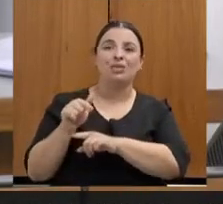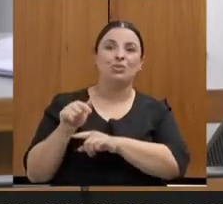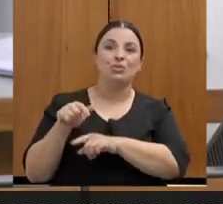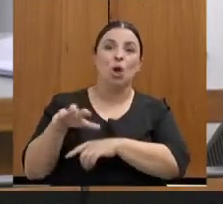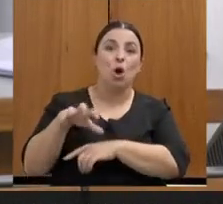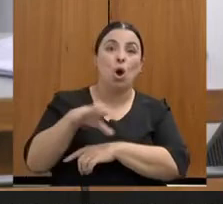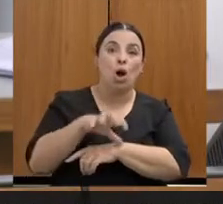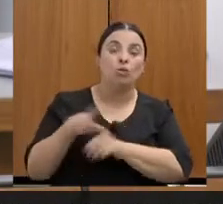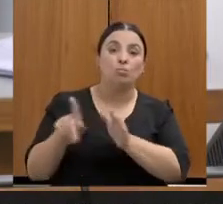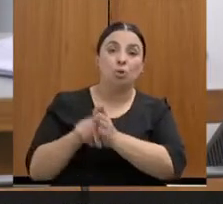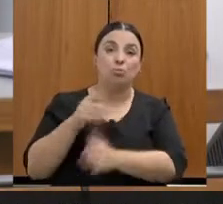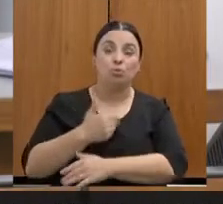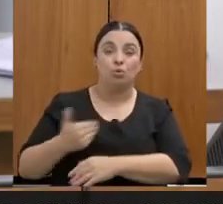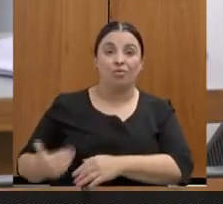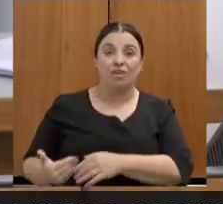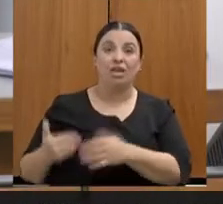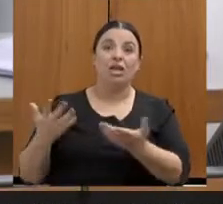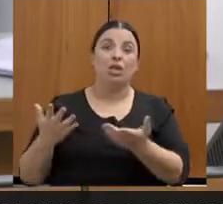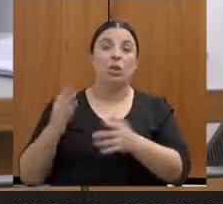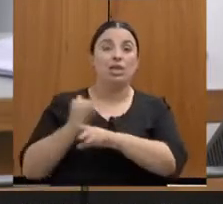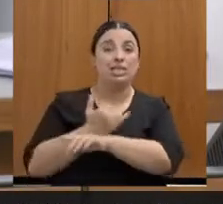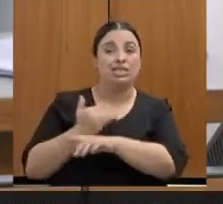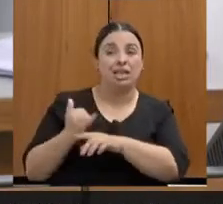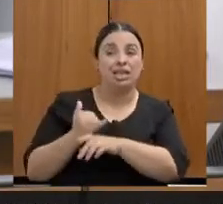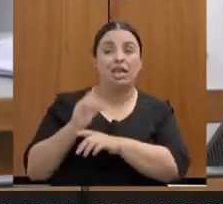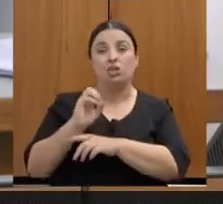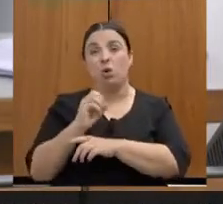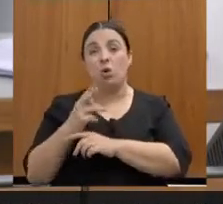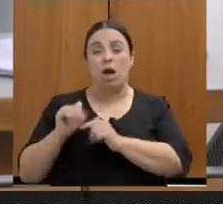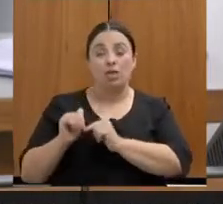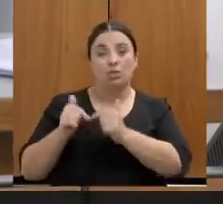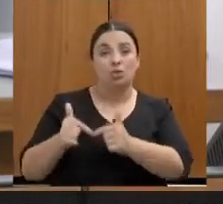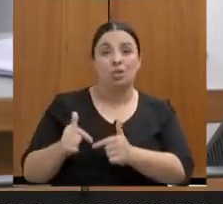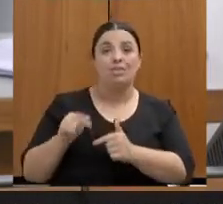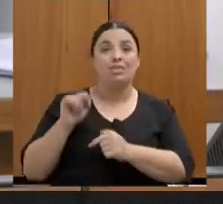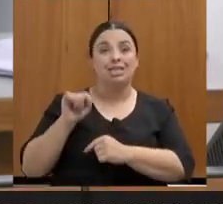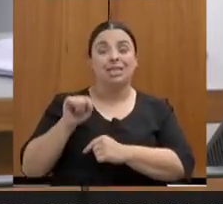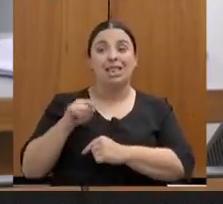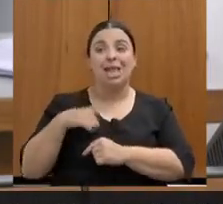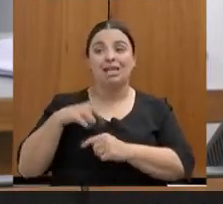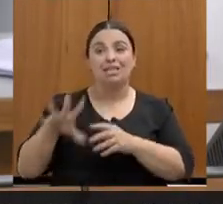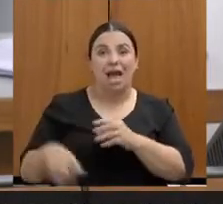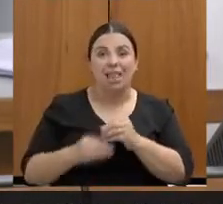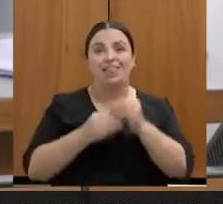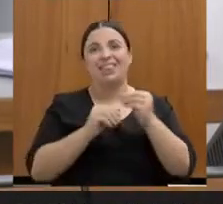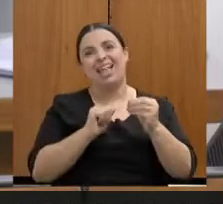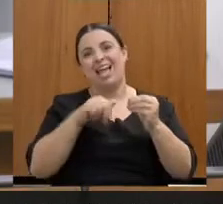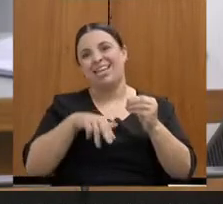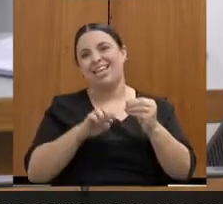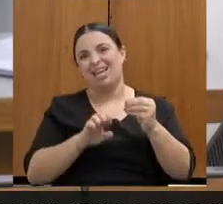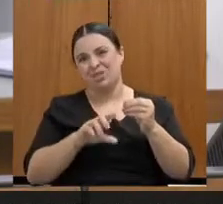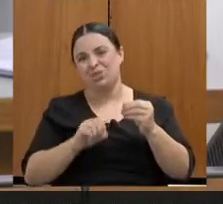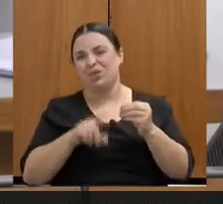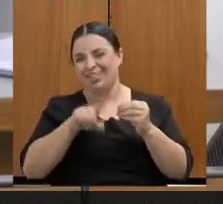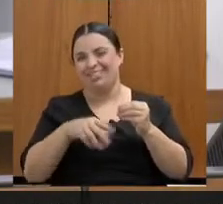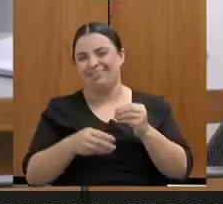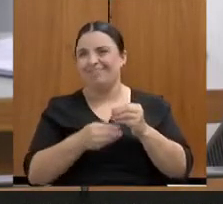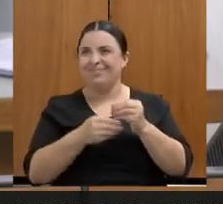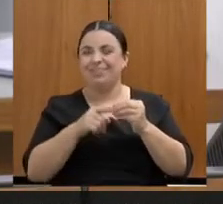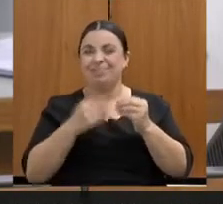iniciativa que torne esse anexo, vamos dizer assim, psicossocial,